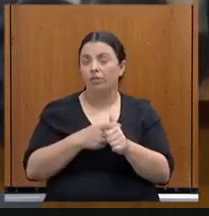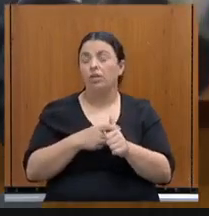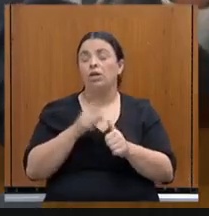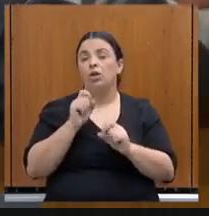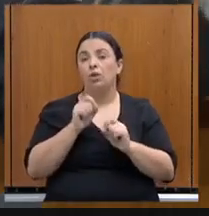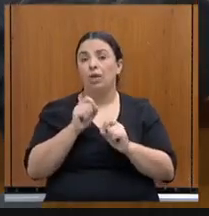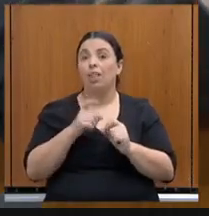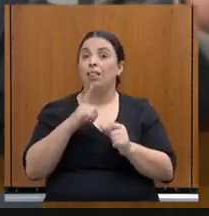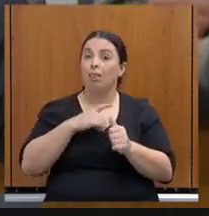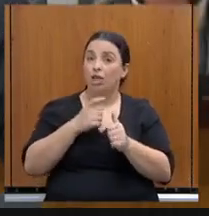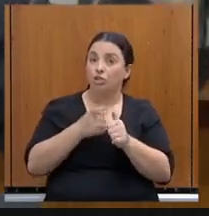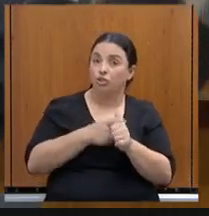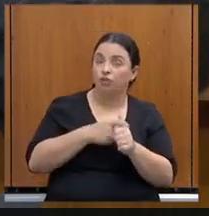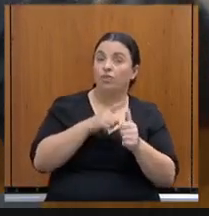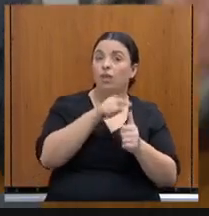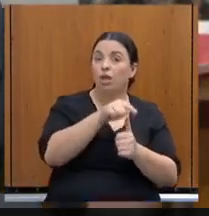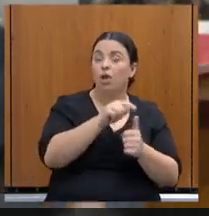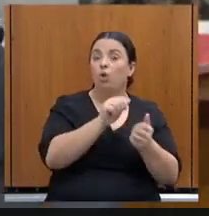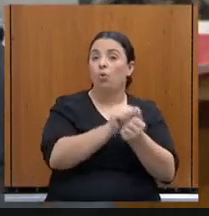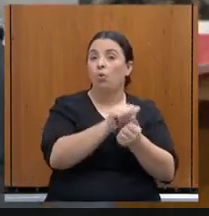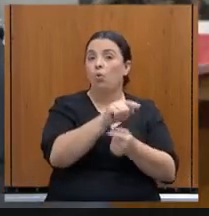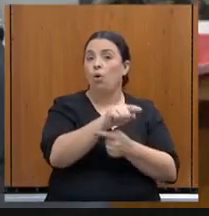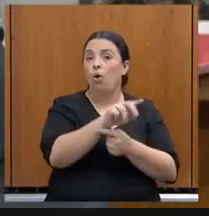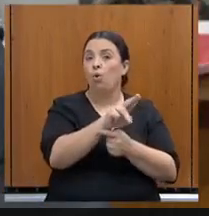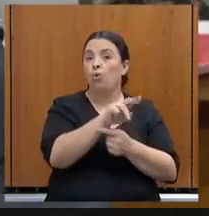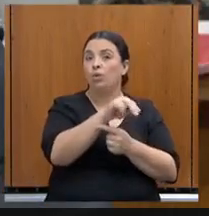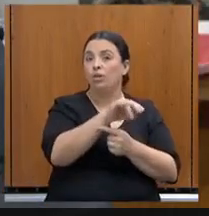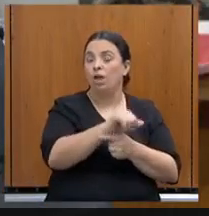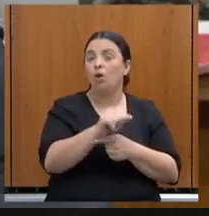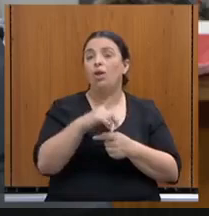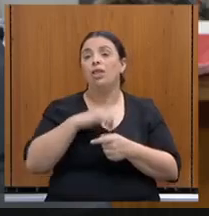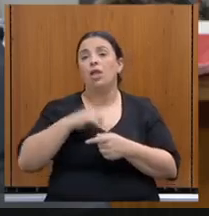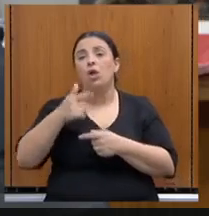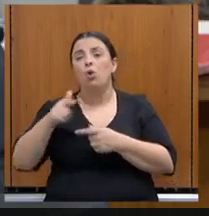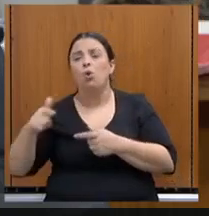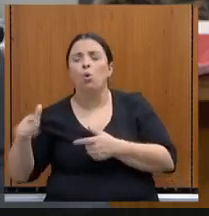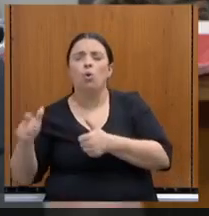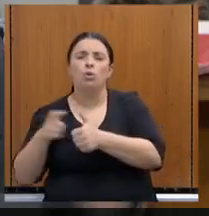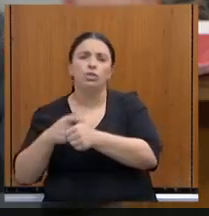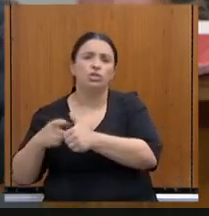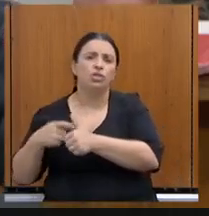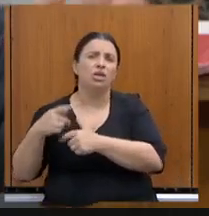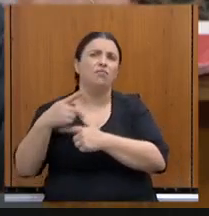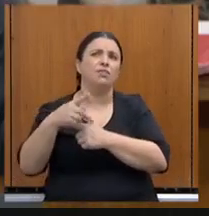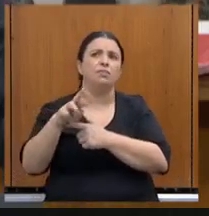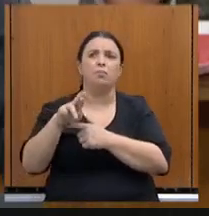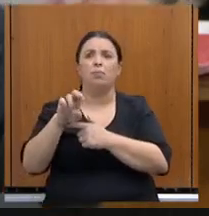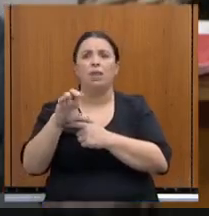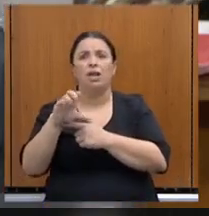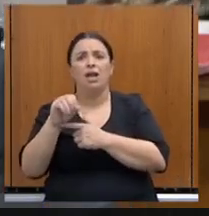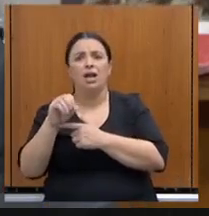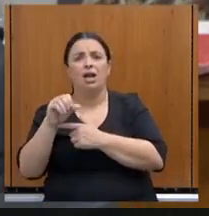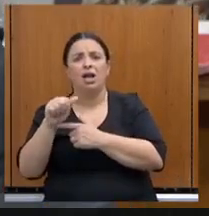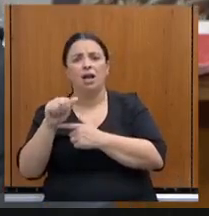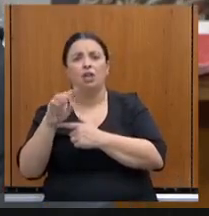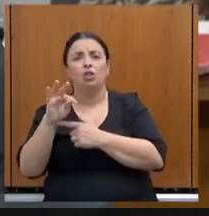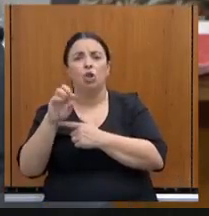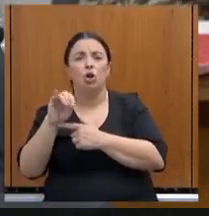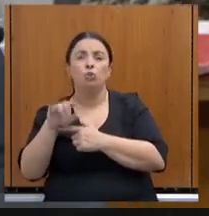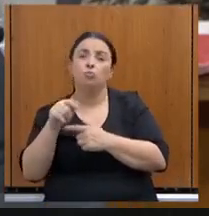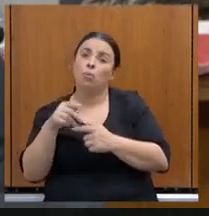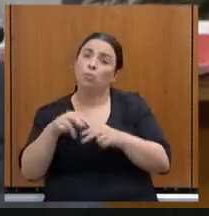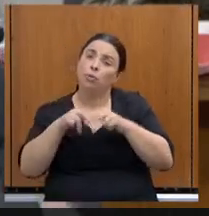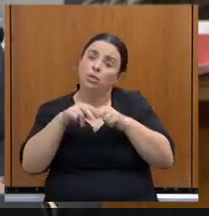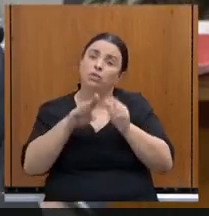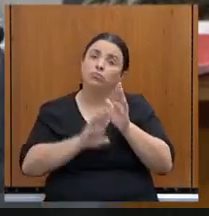com a União, nós temos lá os precatórios e outras dívidas, e é por isso que o valor é acima de 130 bilhões.